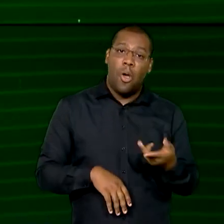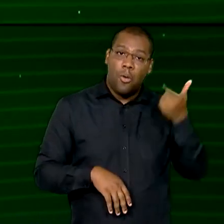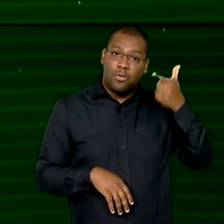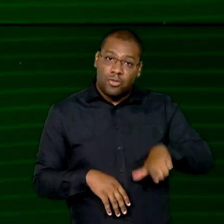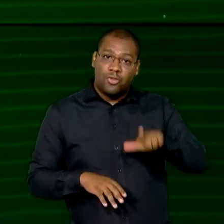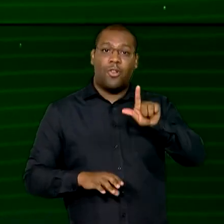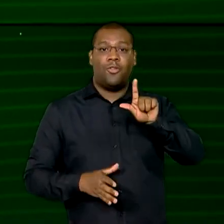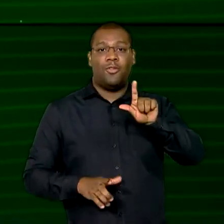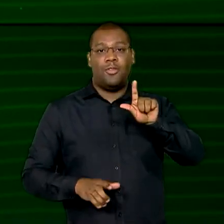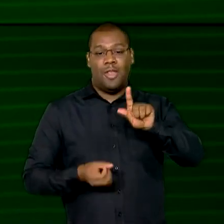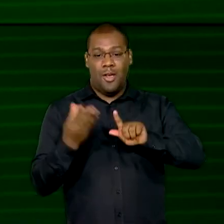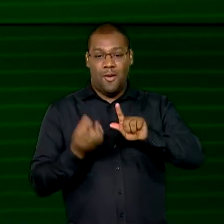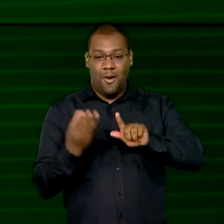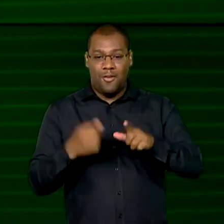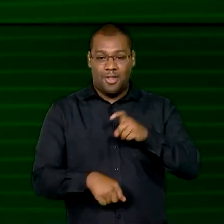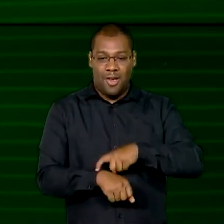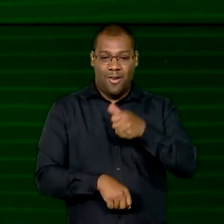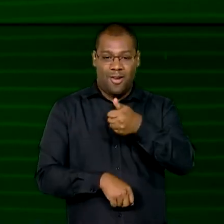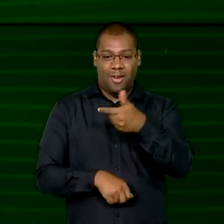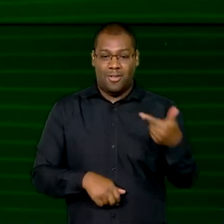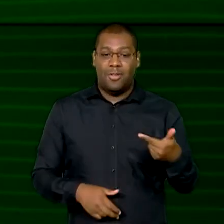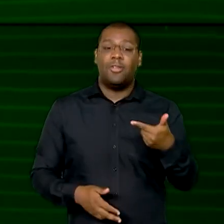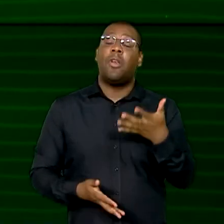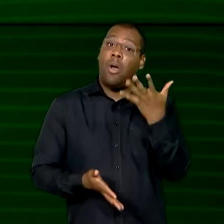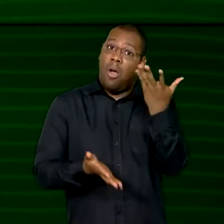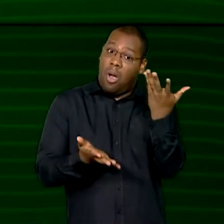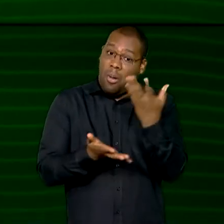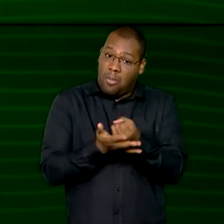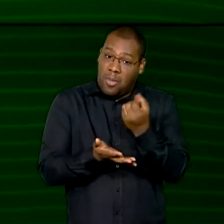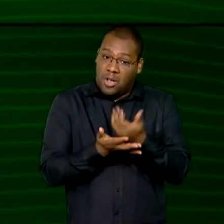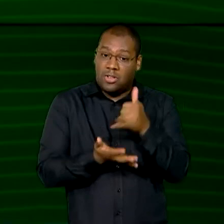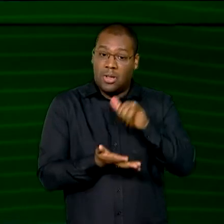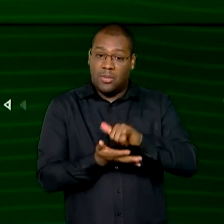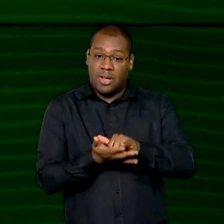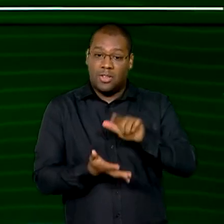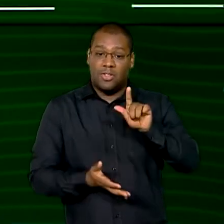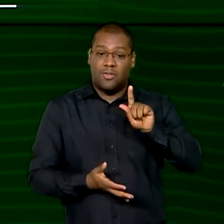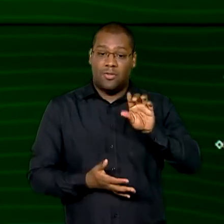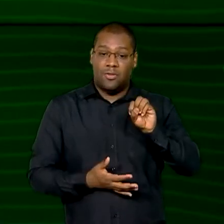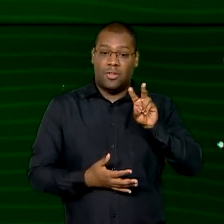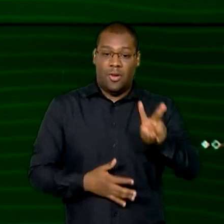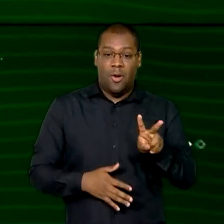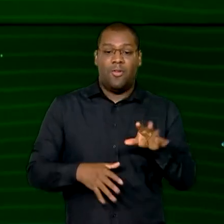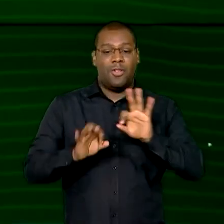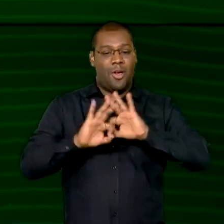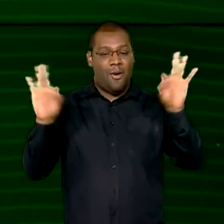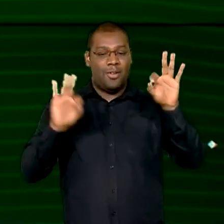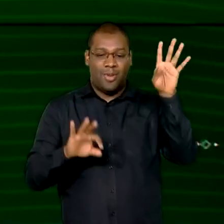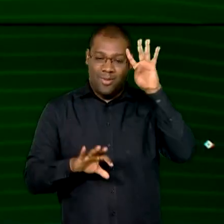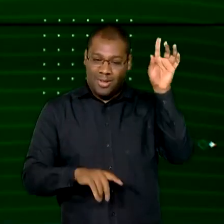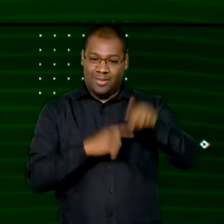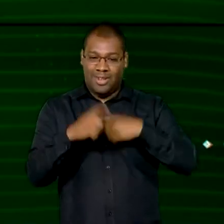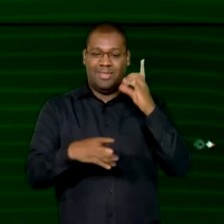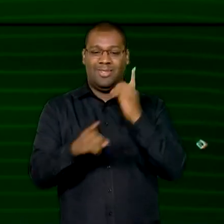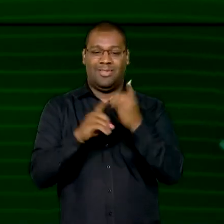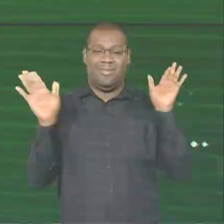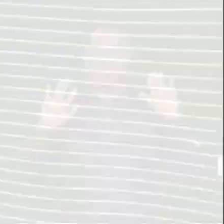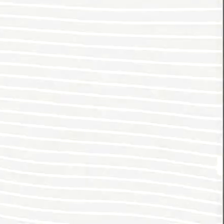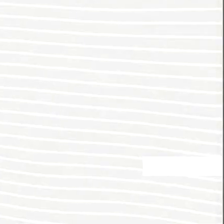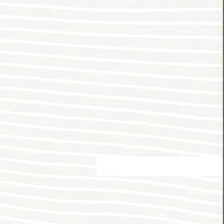meio-dia. Para saber mais, baixe o nosso aplicativo, o canal Gov. Uma ótima quarta-feira para você e até a próxima. Tchau!